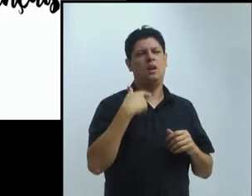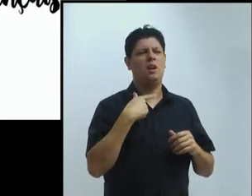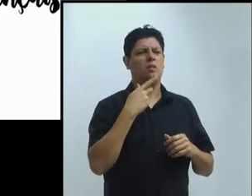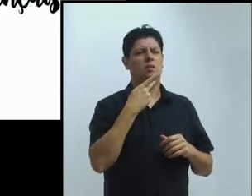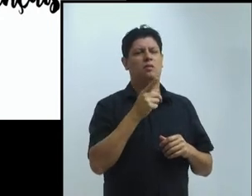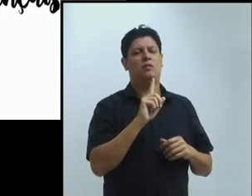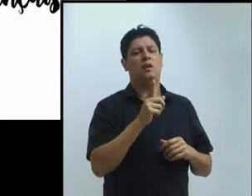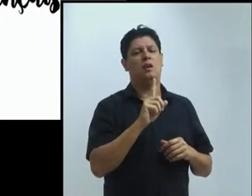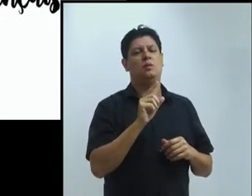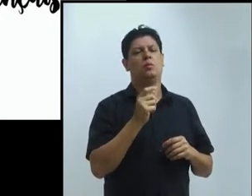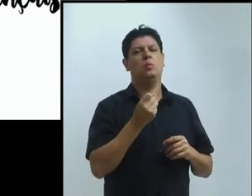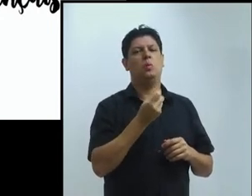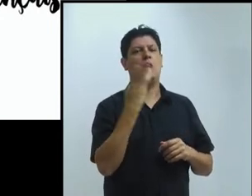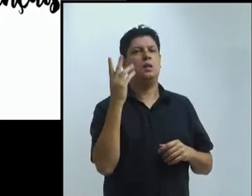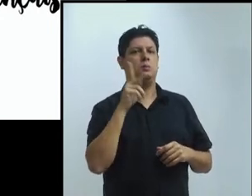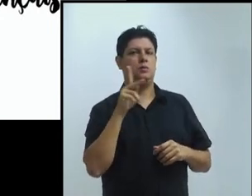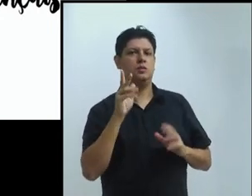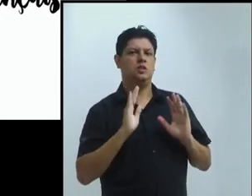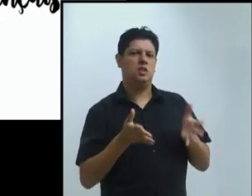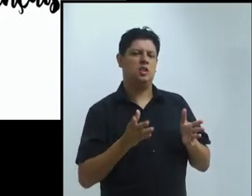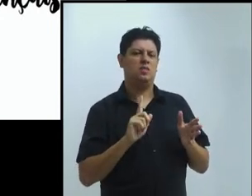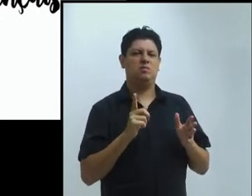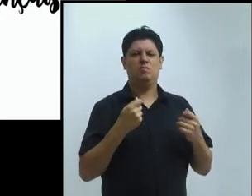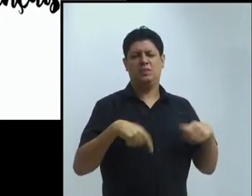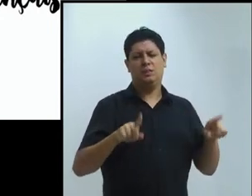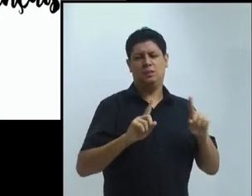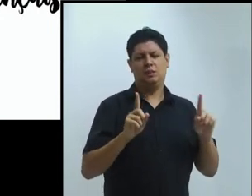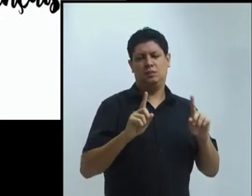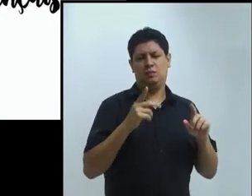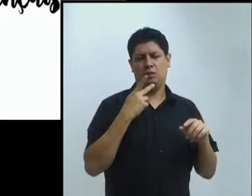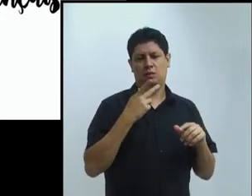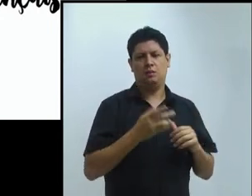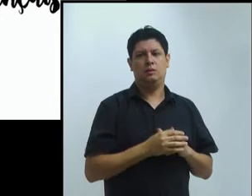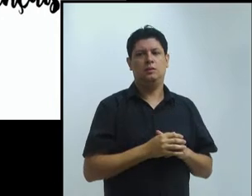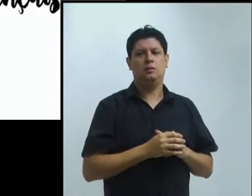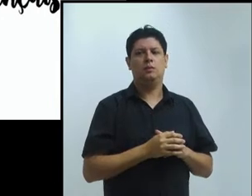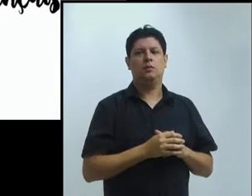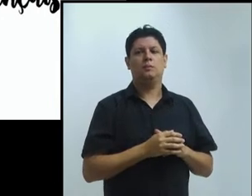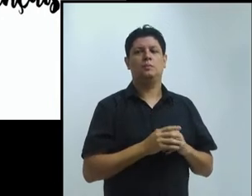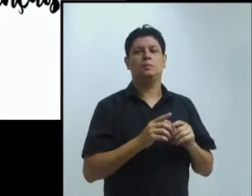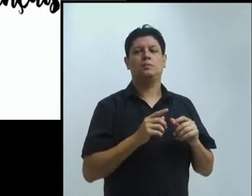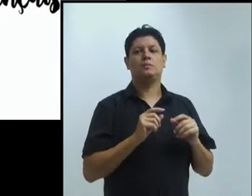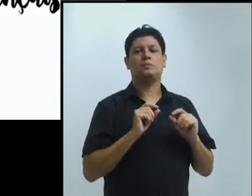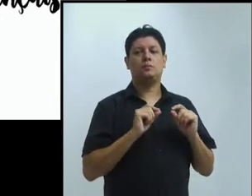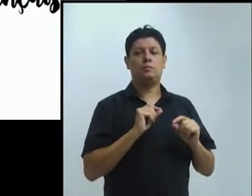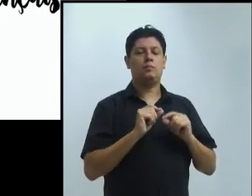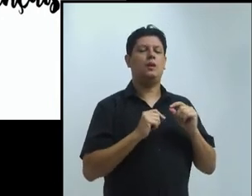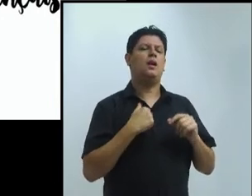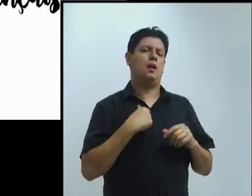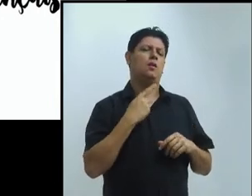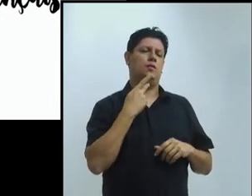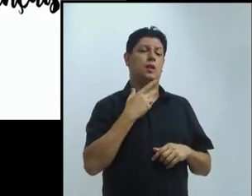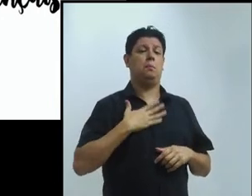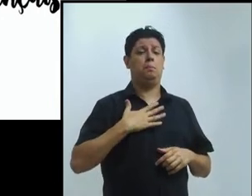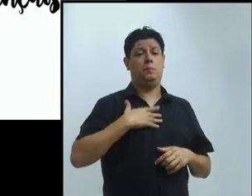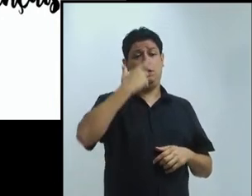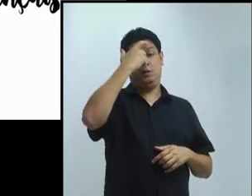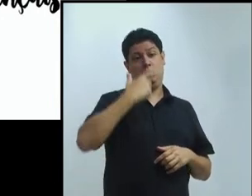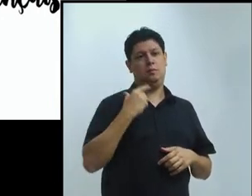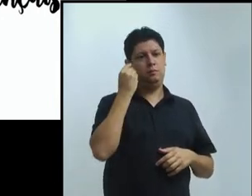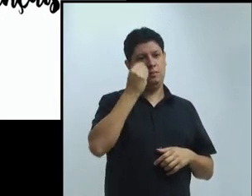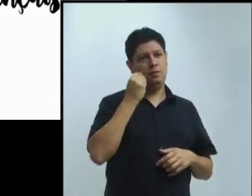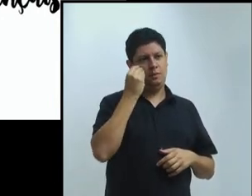Juliana falando de mim, até parece que eu sou especial. Eu não sou especial. Eu já fui